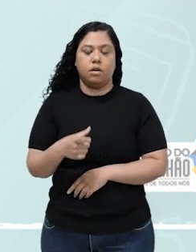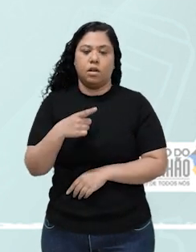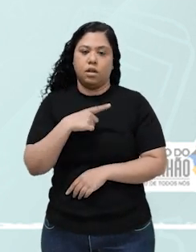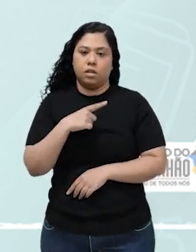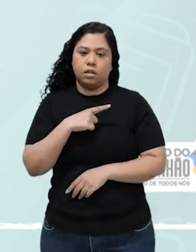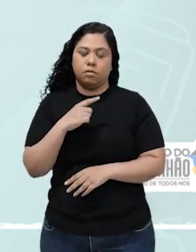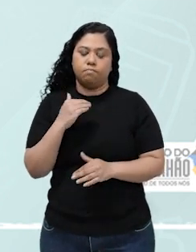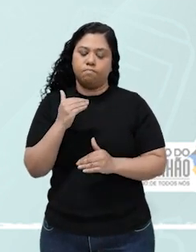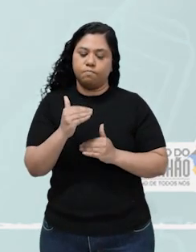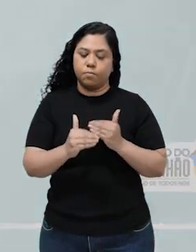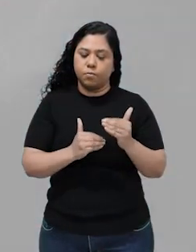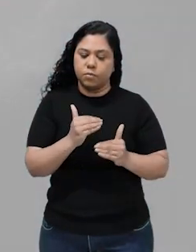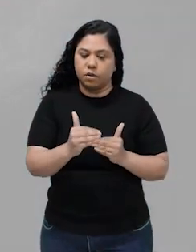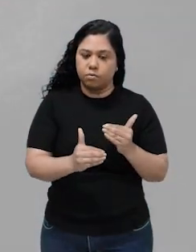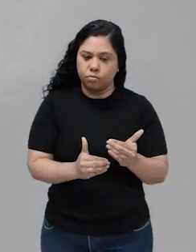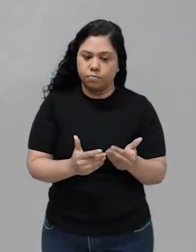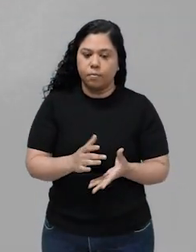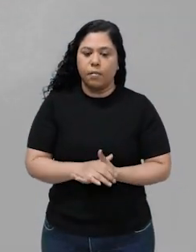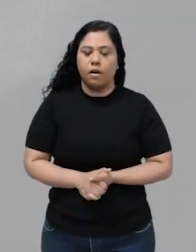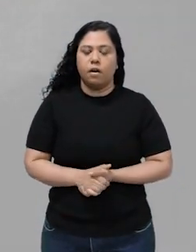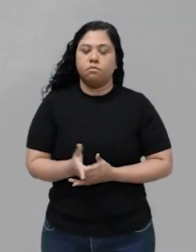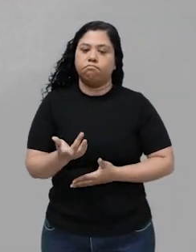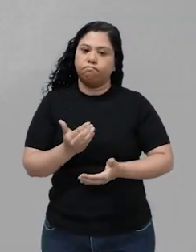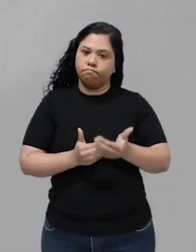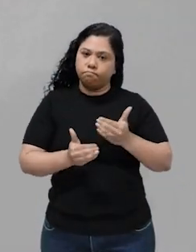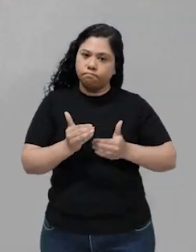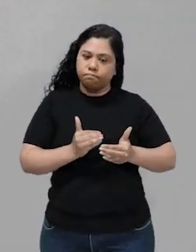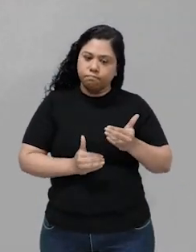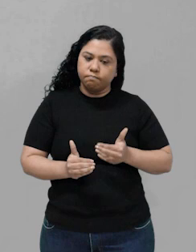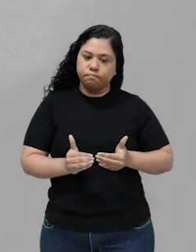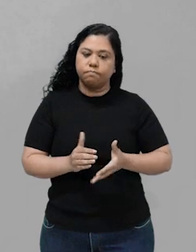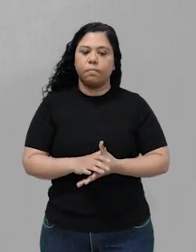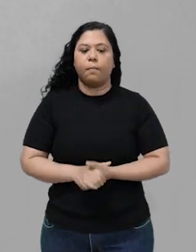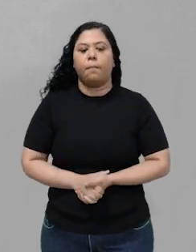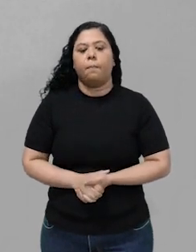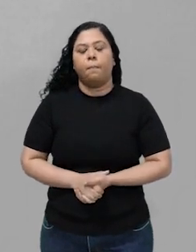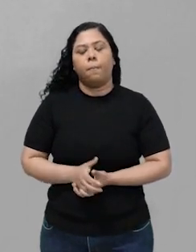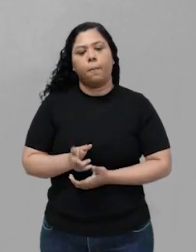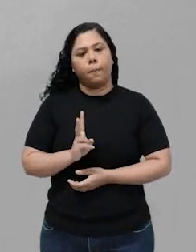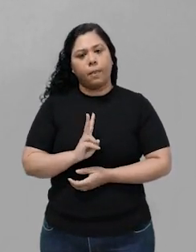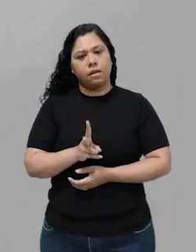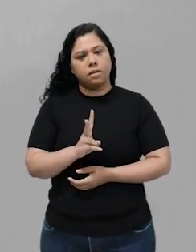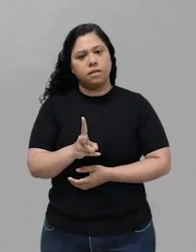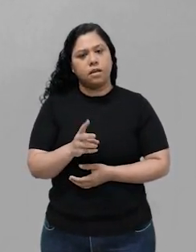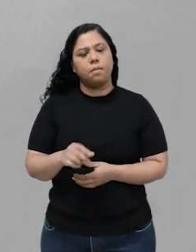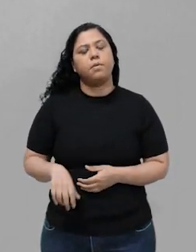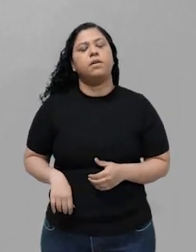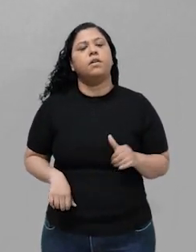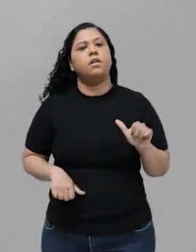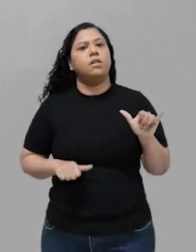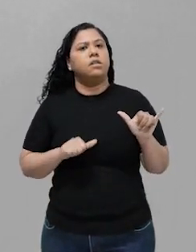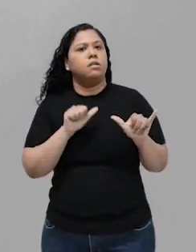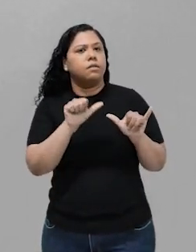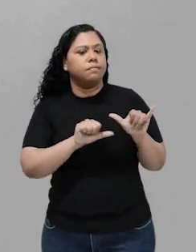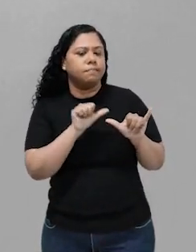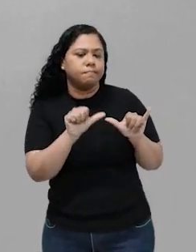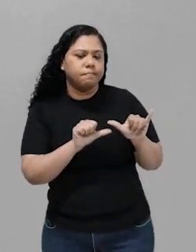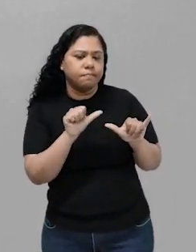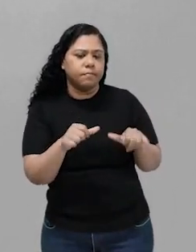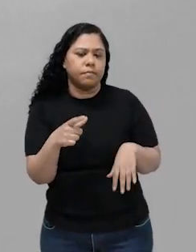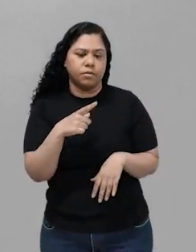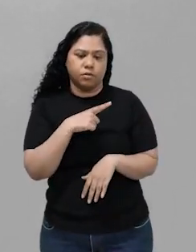processo direto e o processo inverso. Então, toda vez que em uma reação química, turma,